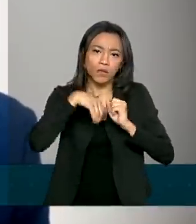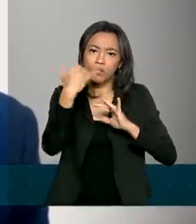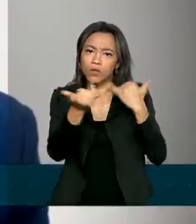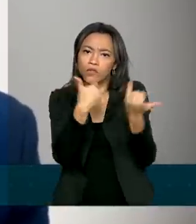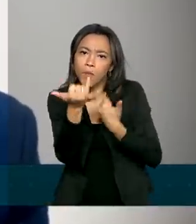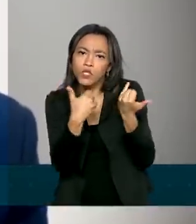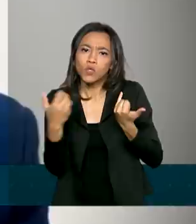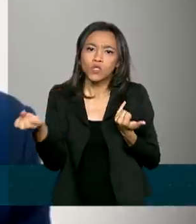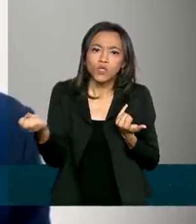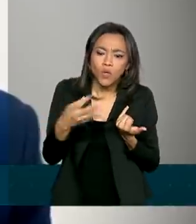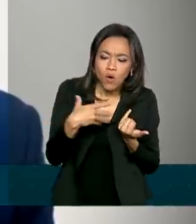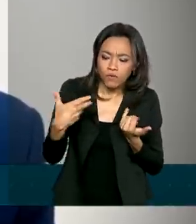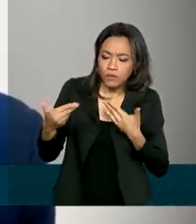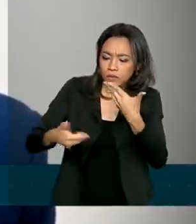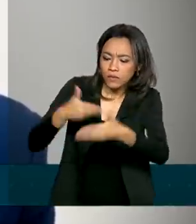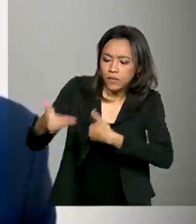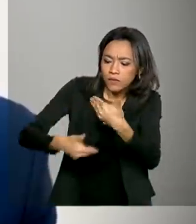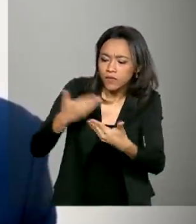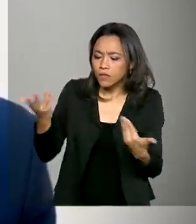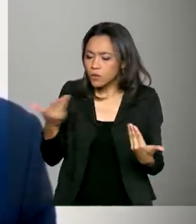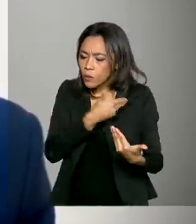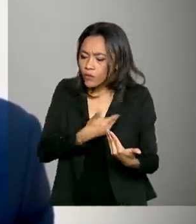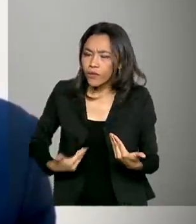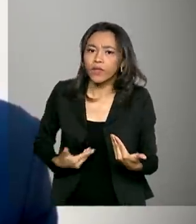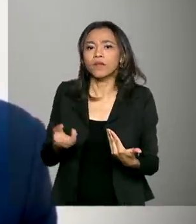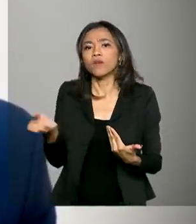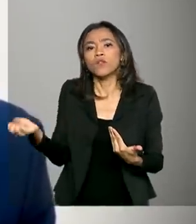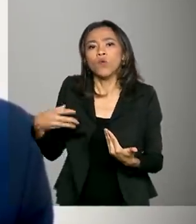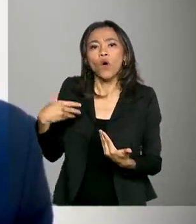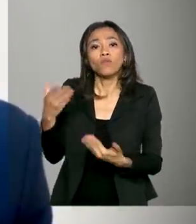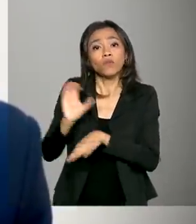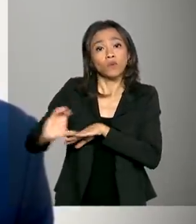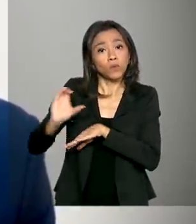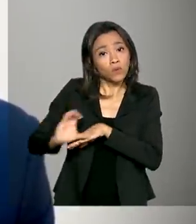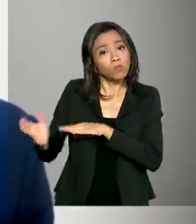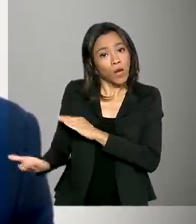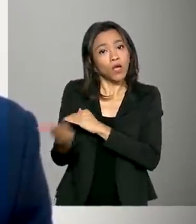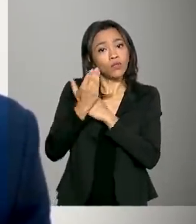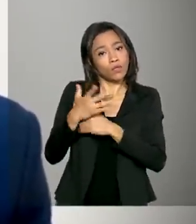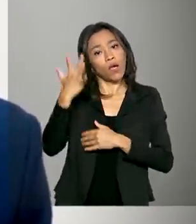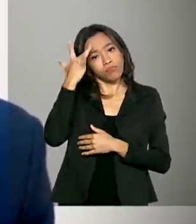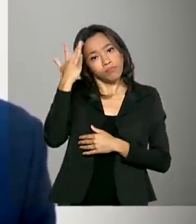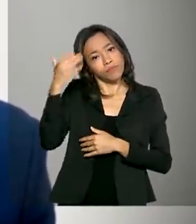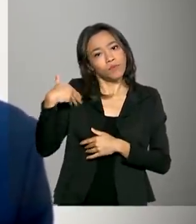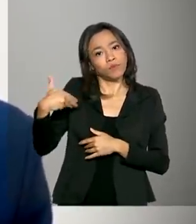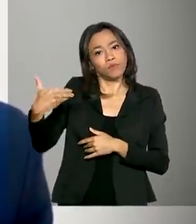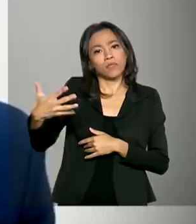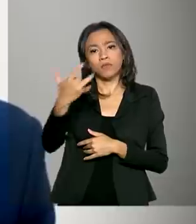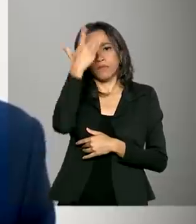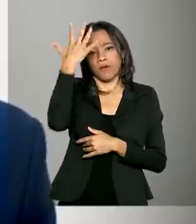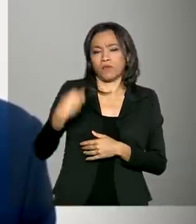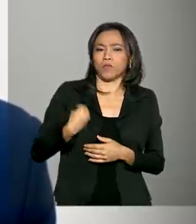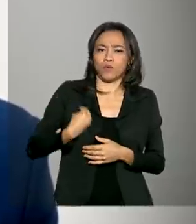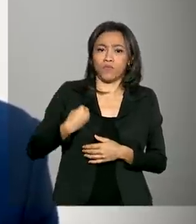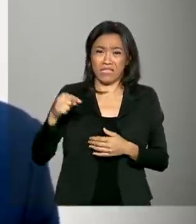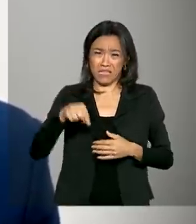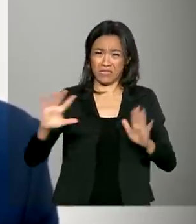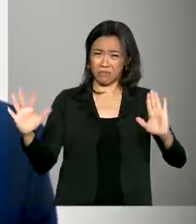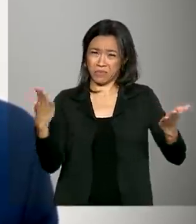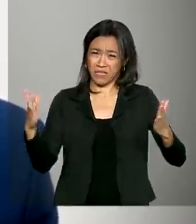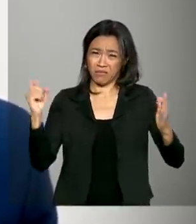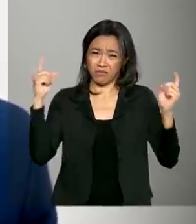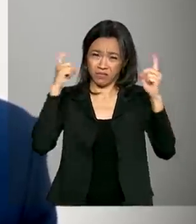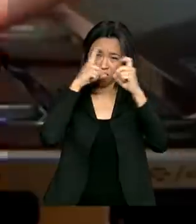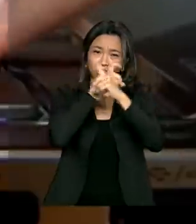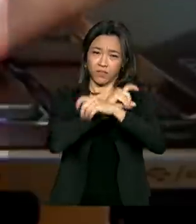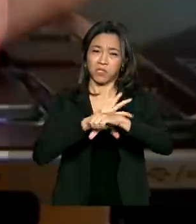novos serviços públicos e também novos cursos e ferramentas para ajudar o seu dia a dia, para facilitar a sua vida numa situação tão delicada como a